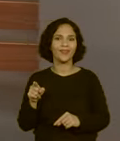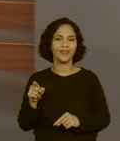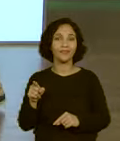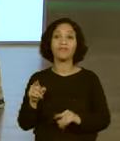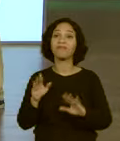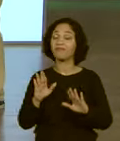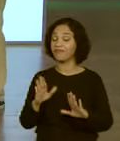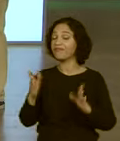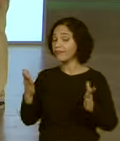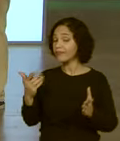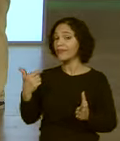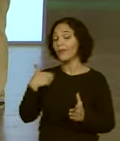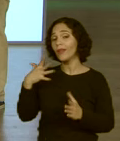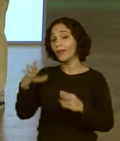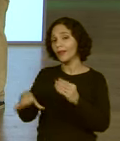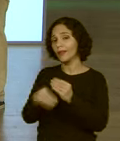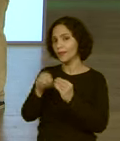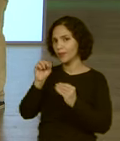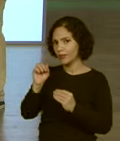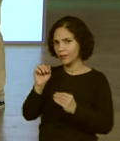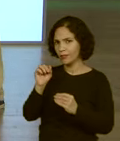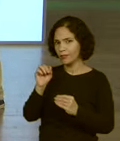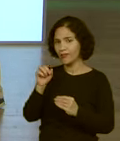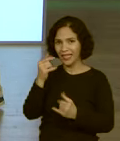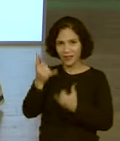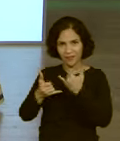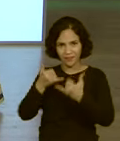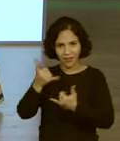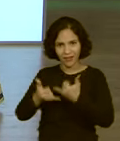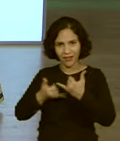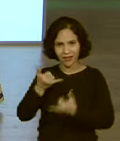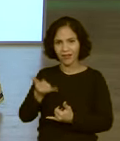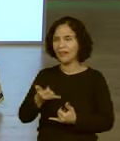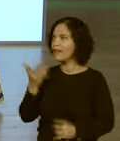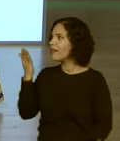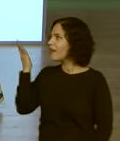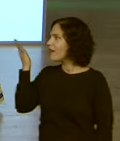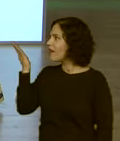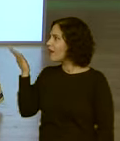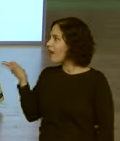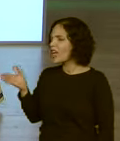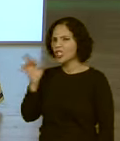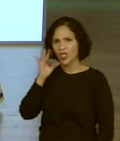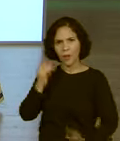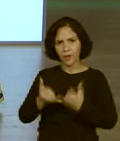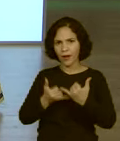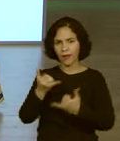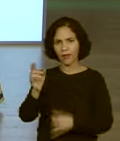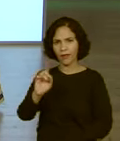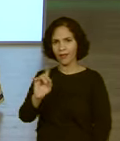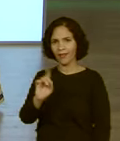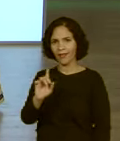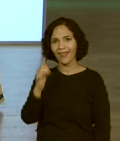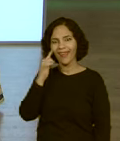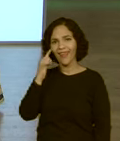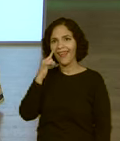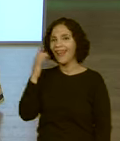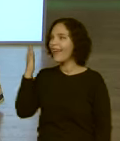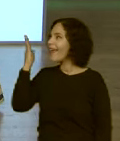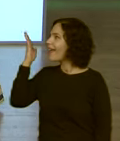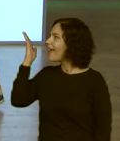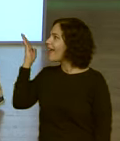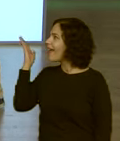Aliás, eu gostaria de fazer uma observação. Diga. Que a nossa brincadeira aqui, ela não foi só uma brincadeira, né? Nós tivemos